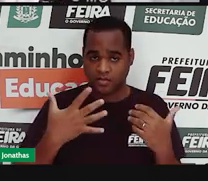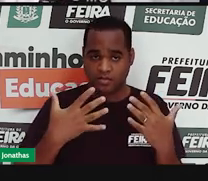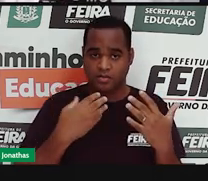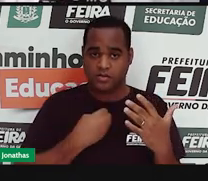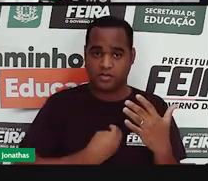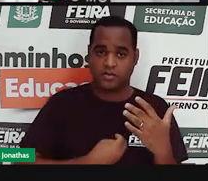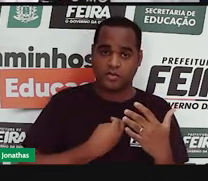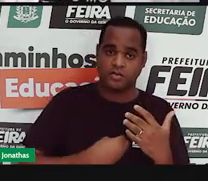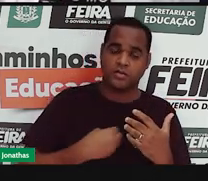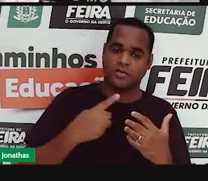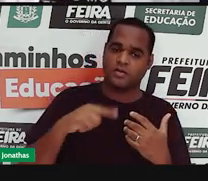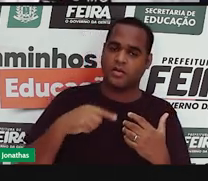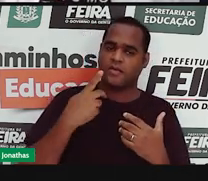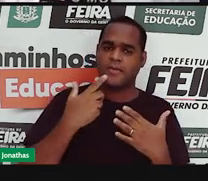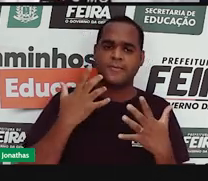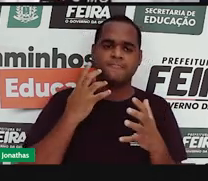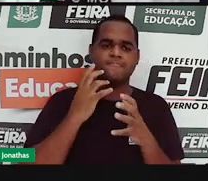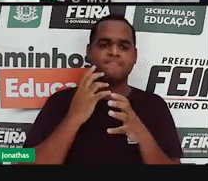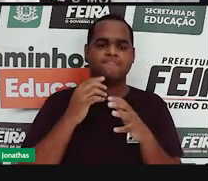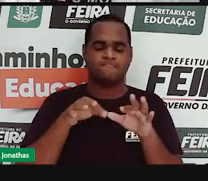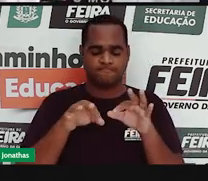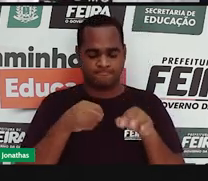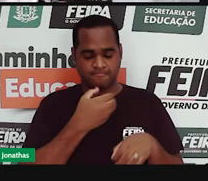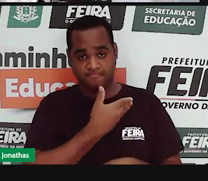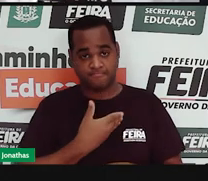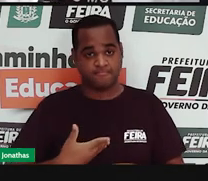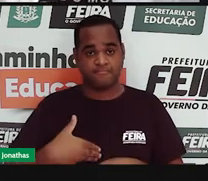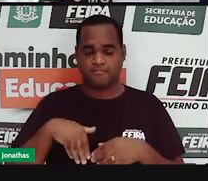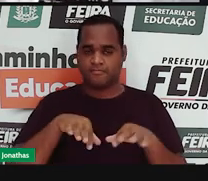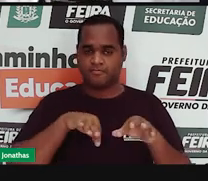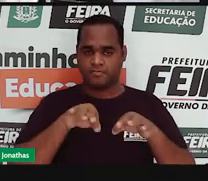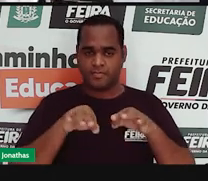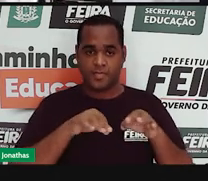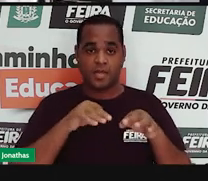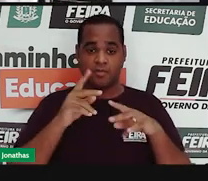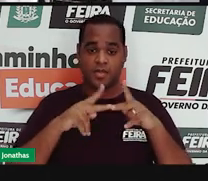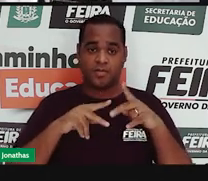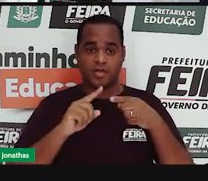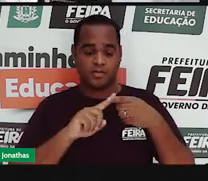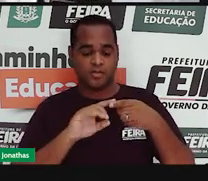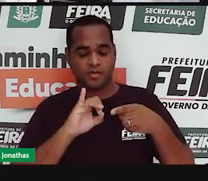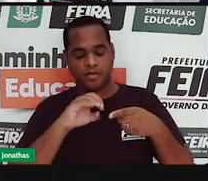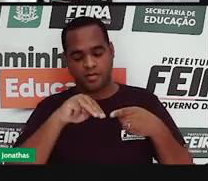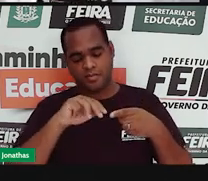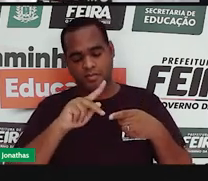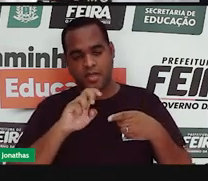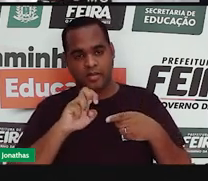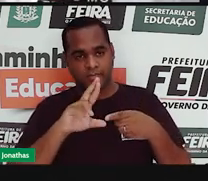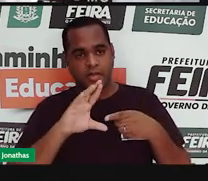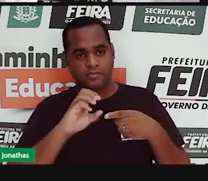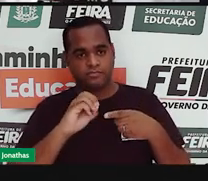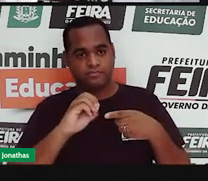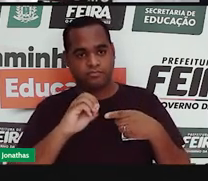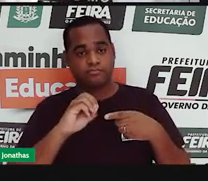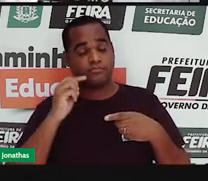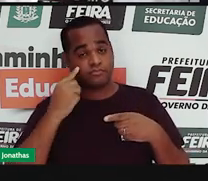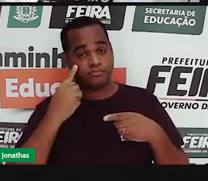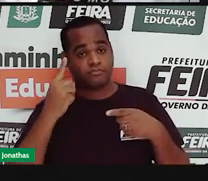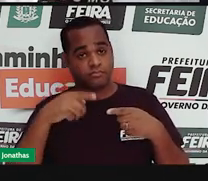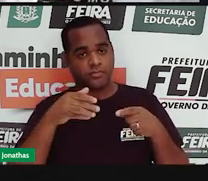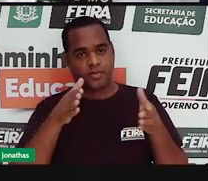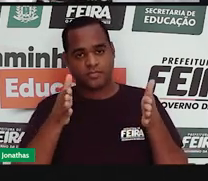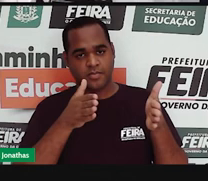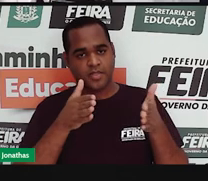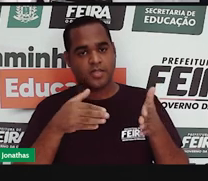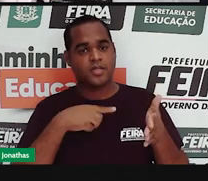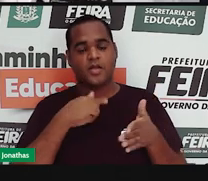foi governado por uma forma de organização da política chamada Império, que durante esse período o Brasil era governado